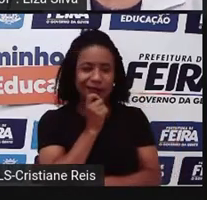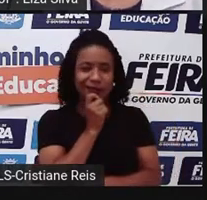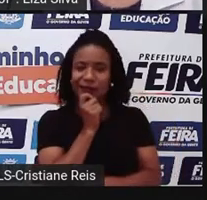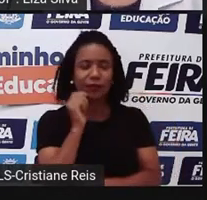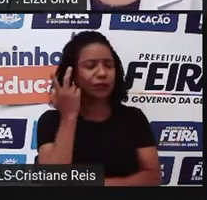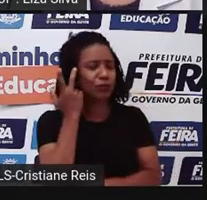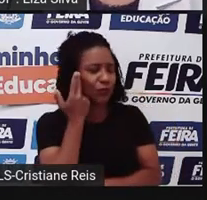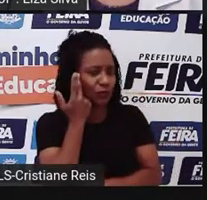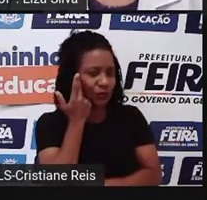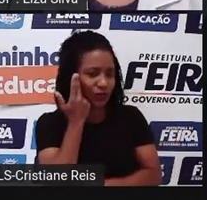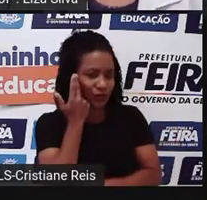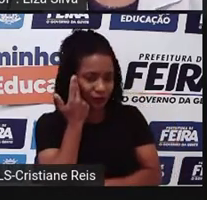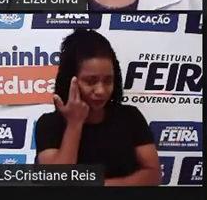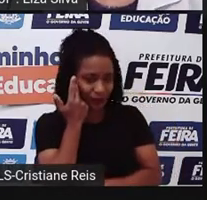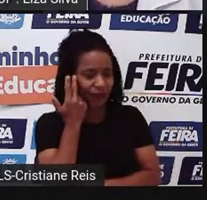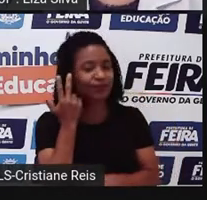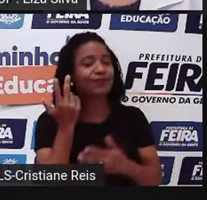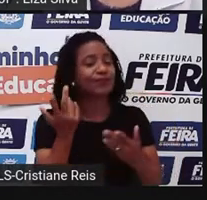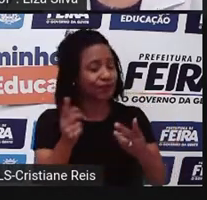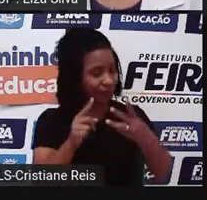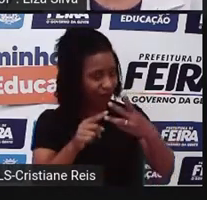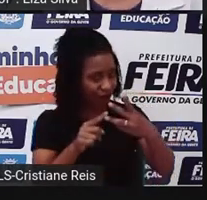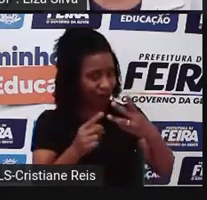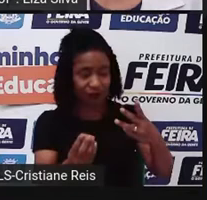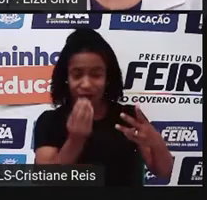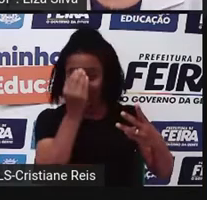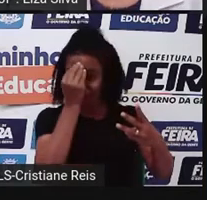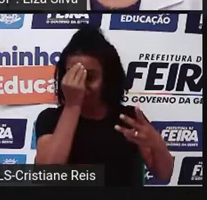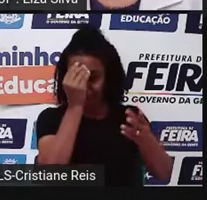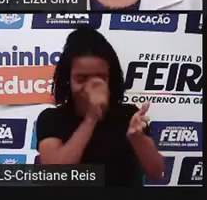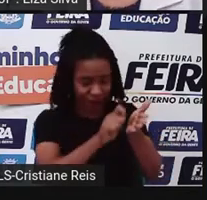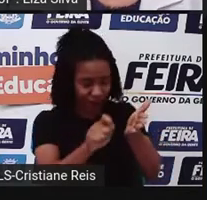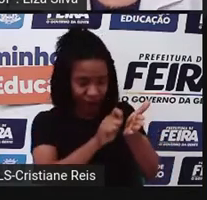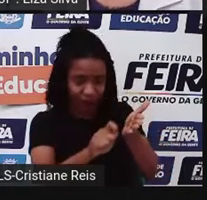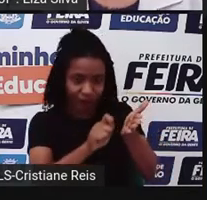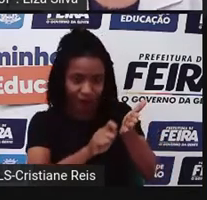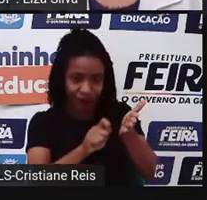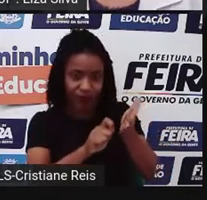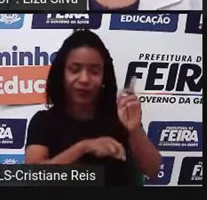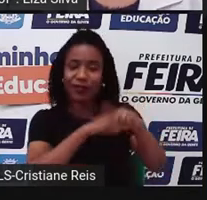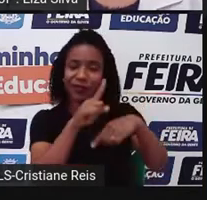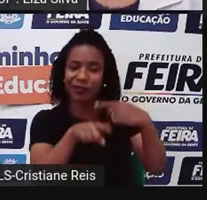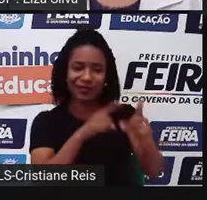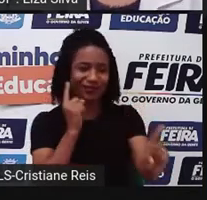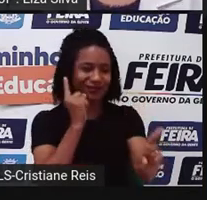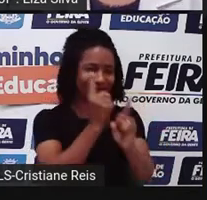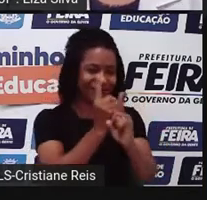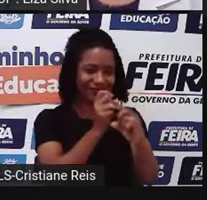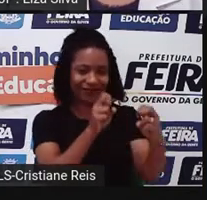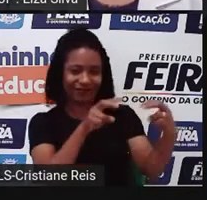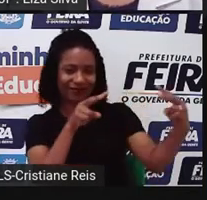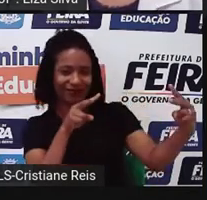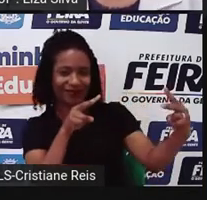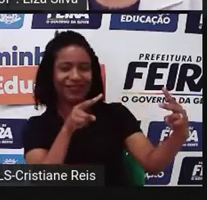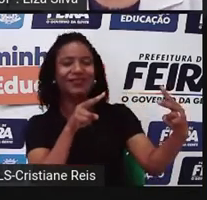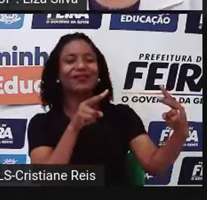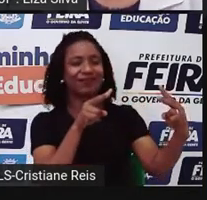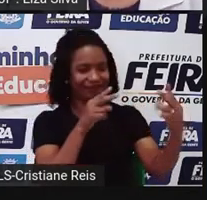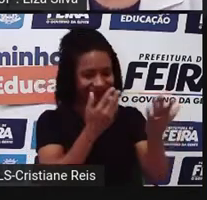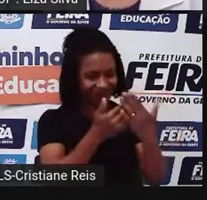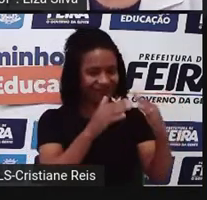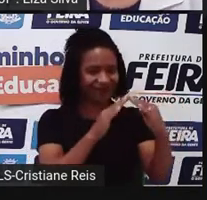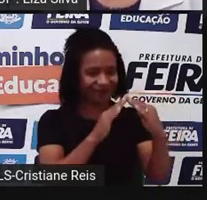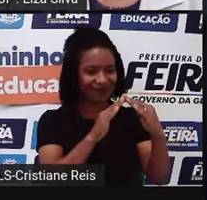muito natural do processo de aprender, não se esqueçam de anotá-las e tirá-las na primeira oportunidade em sua